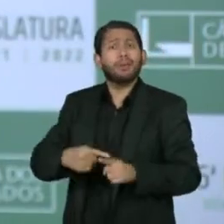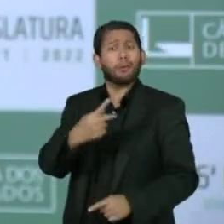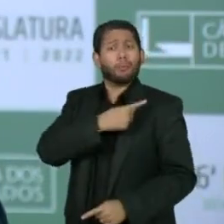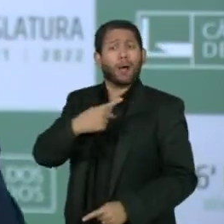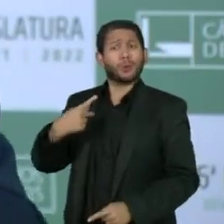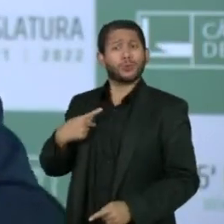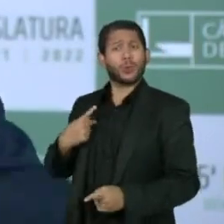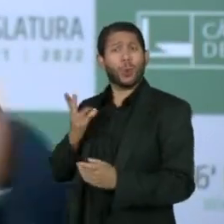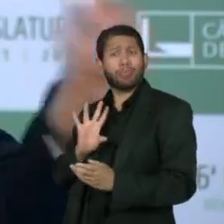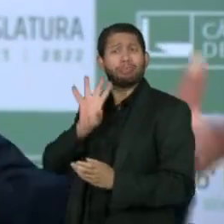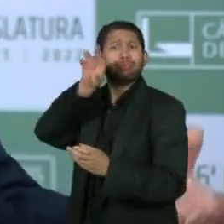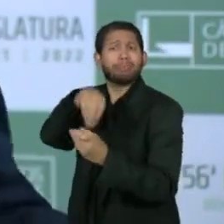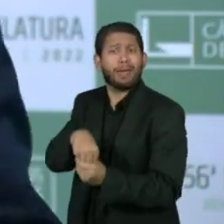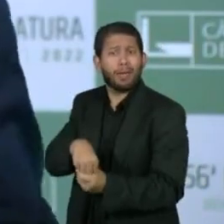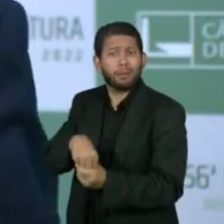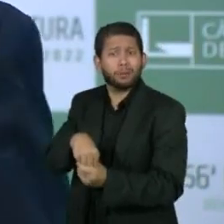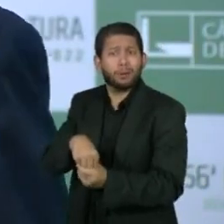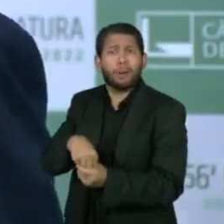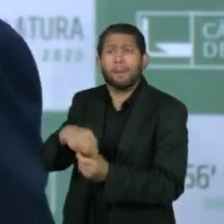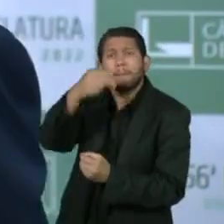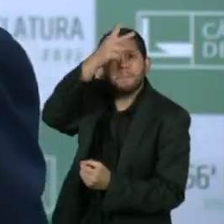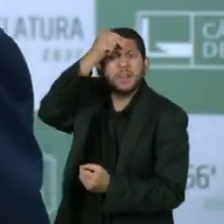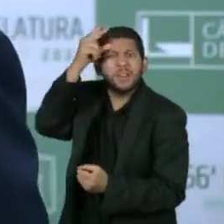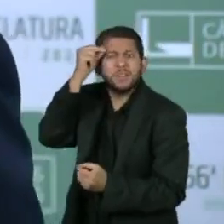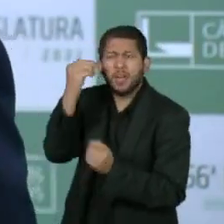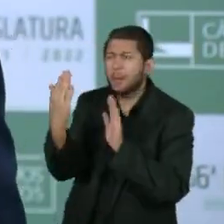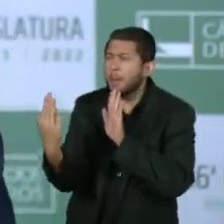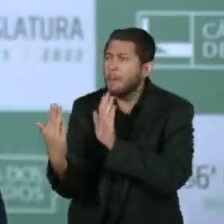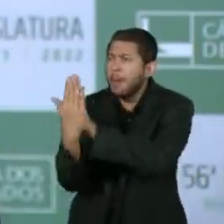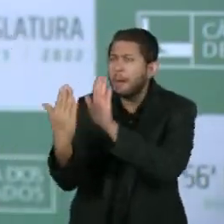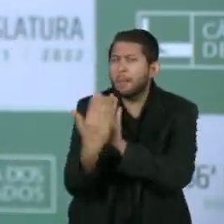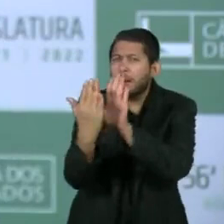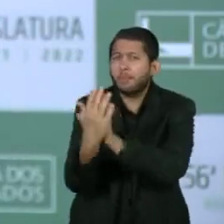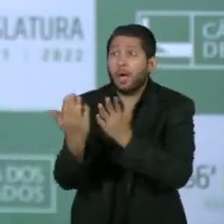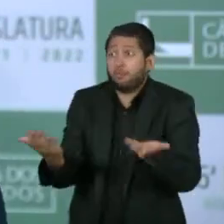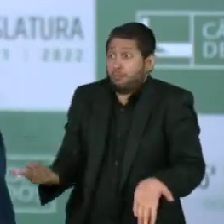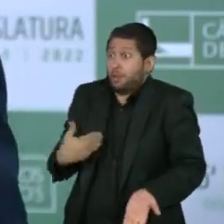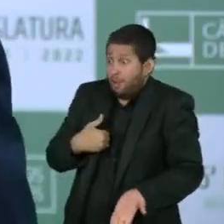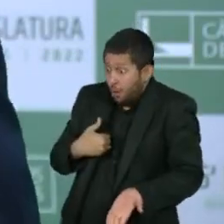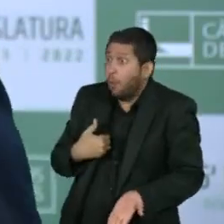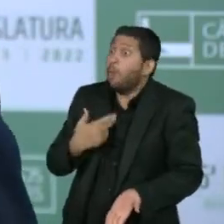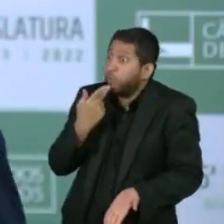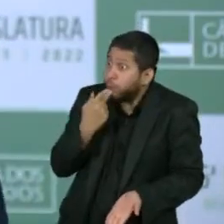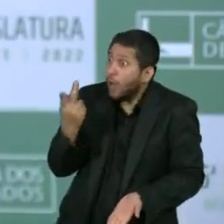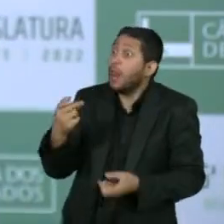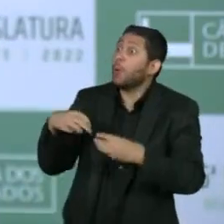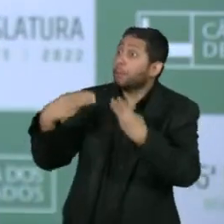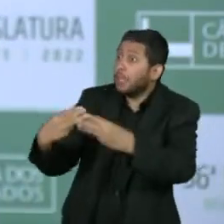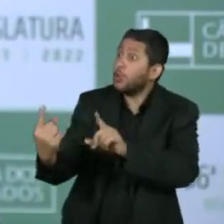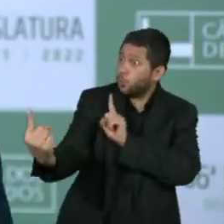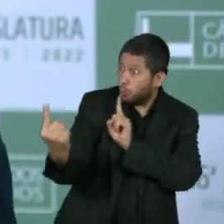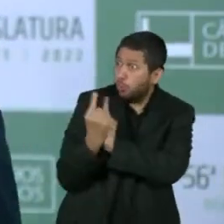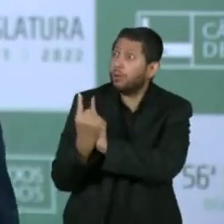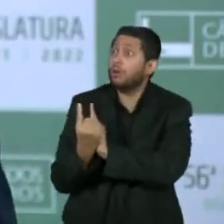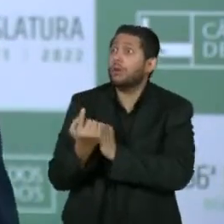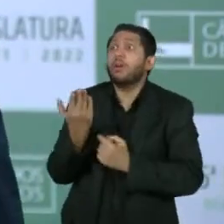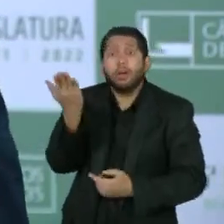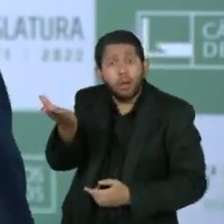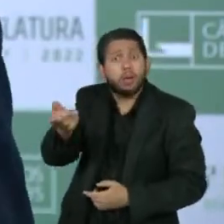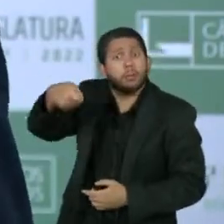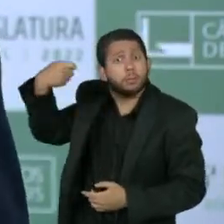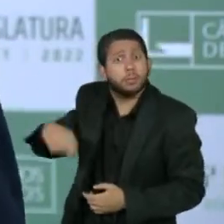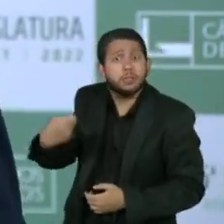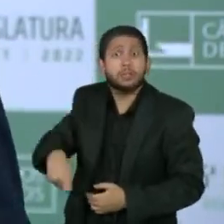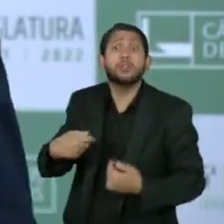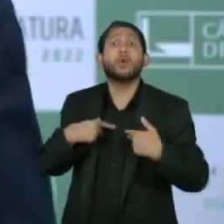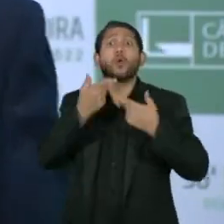comunicando com prefeitos. Foi uma das coisas que também pessoalmente falei com o ministro, que acho que ele deve, o